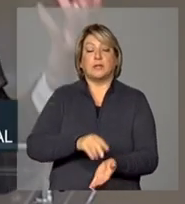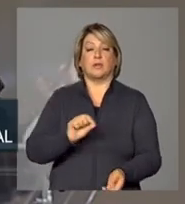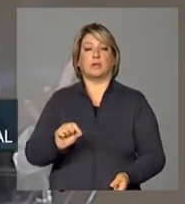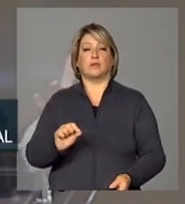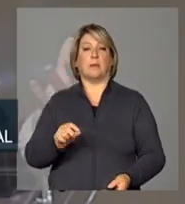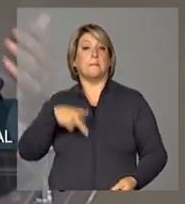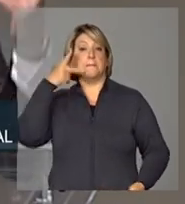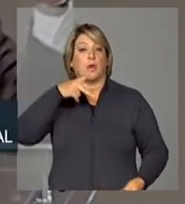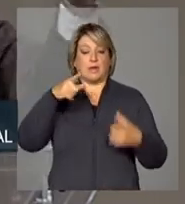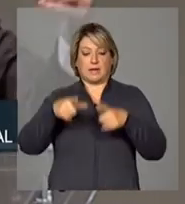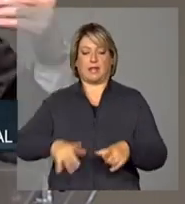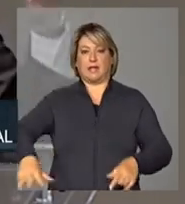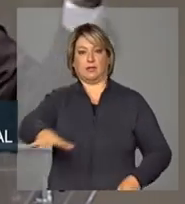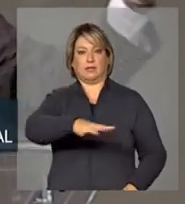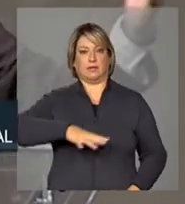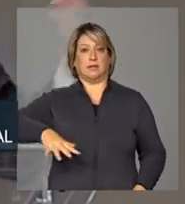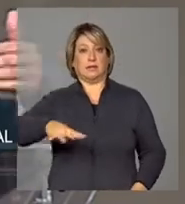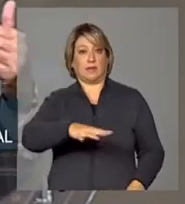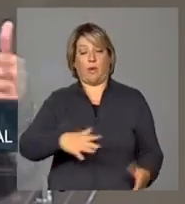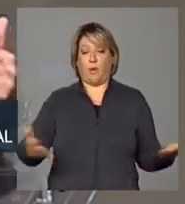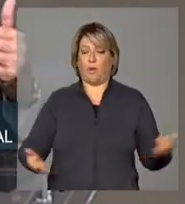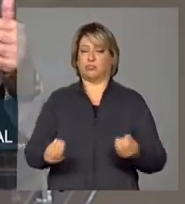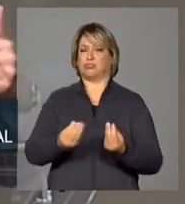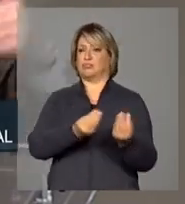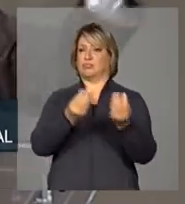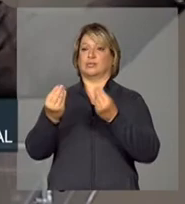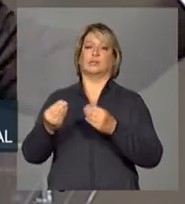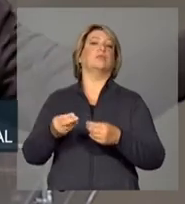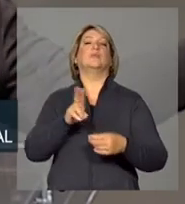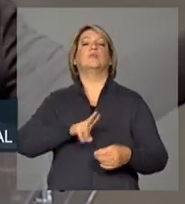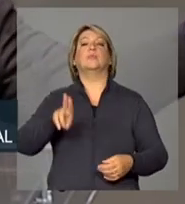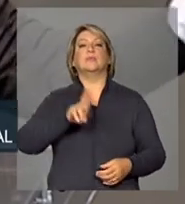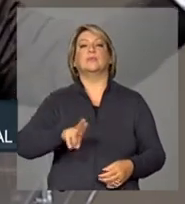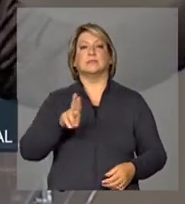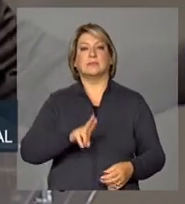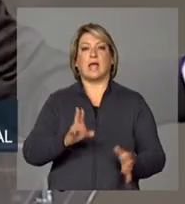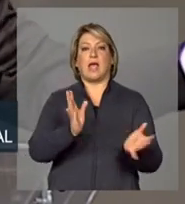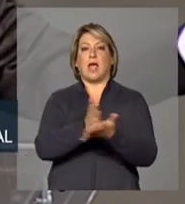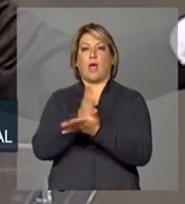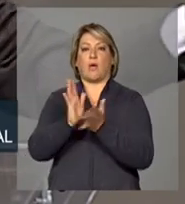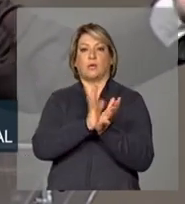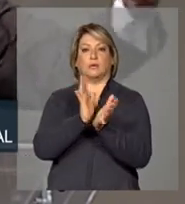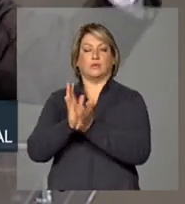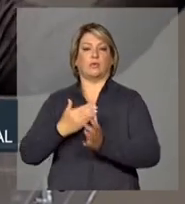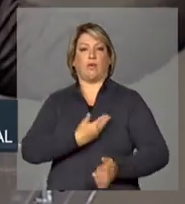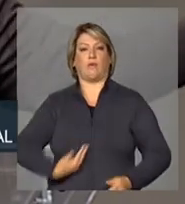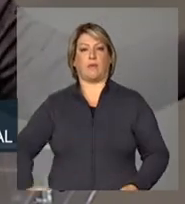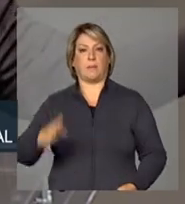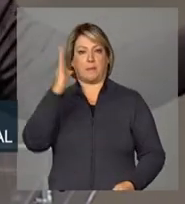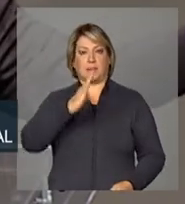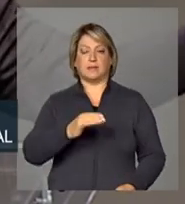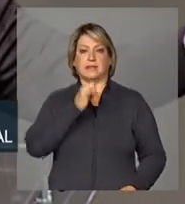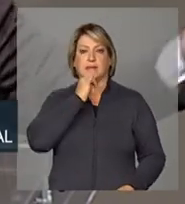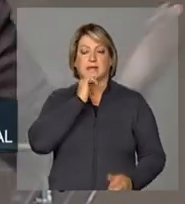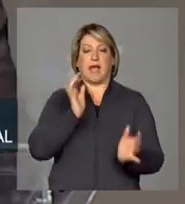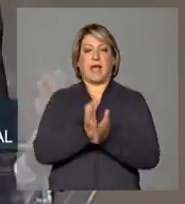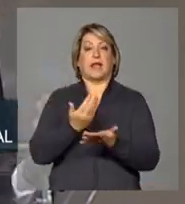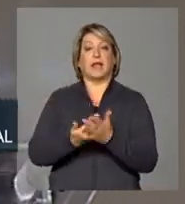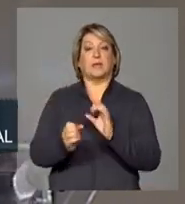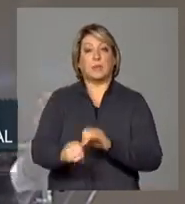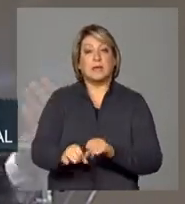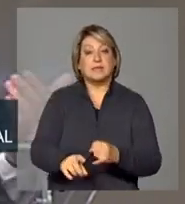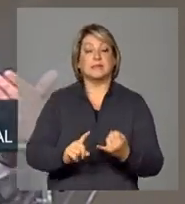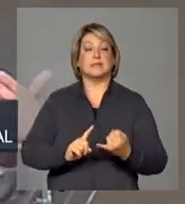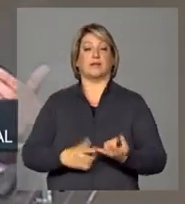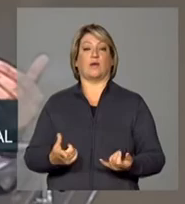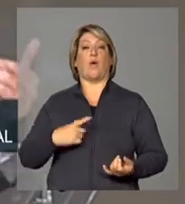política regional, que é hoje amplamente utilizada em alguns segmentos do governo brasileiro, como, por exemplo, na área de educação, ou em